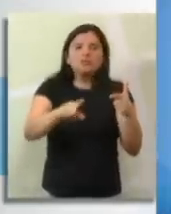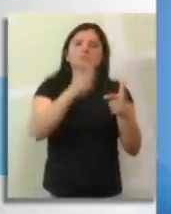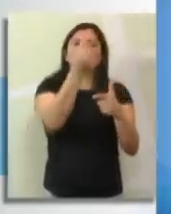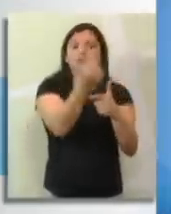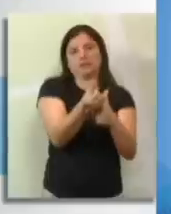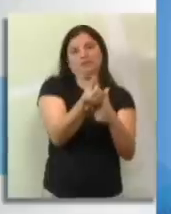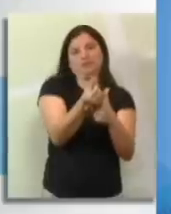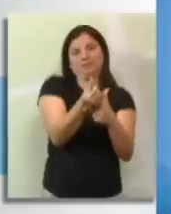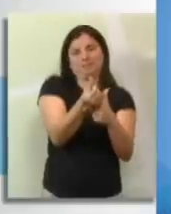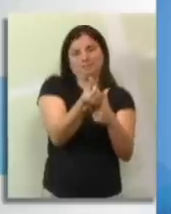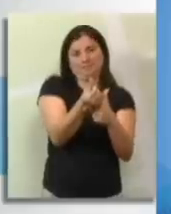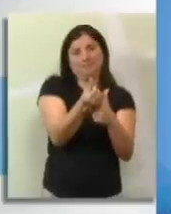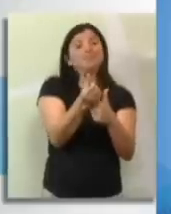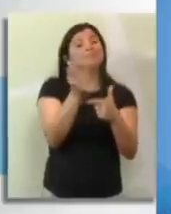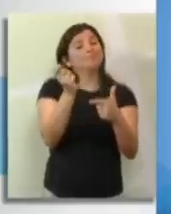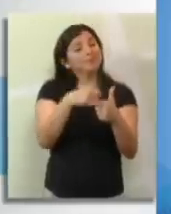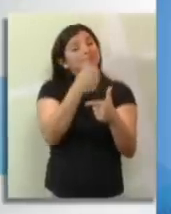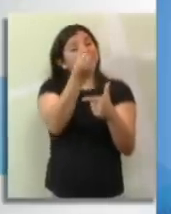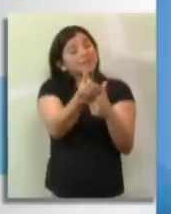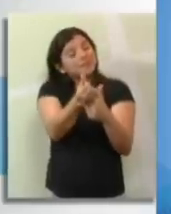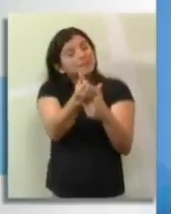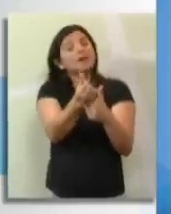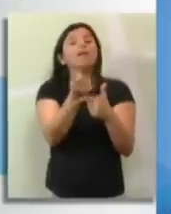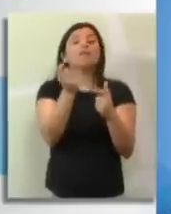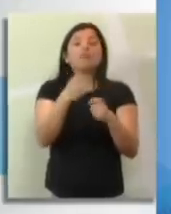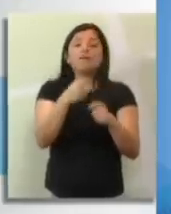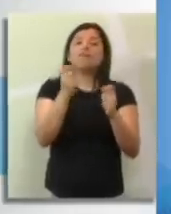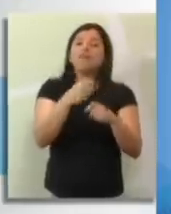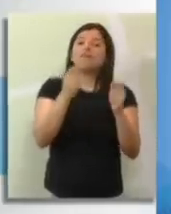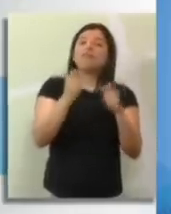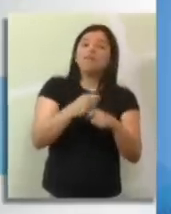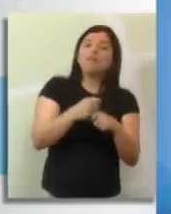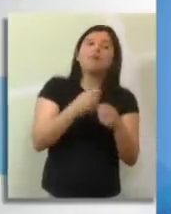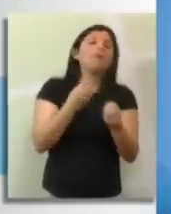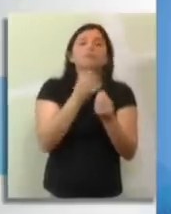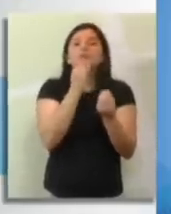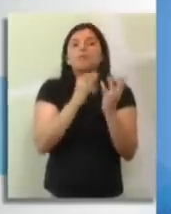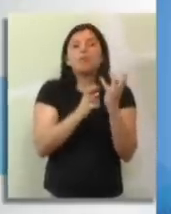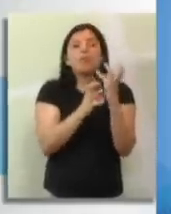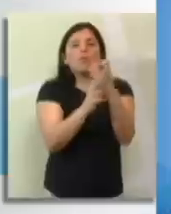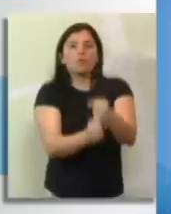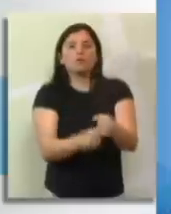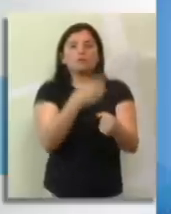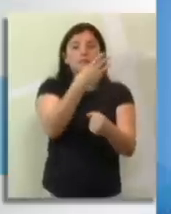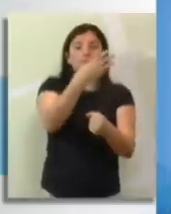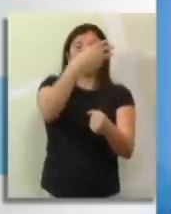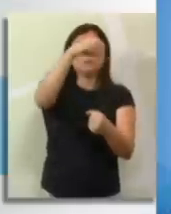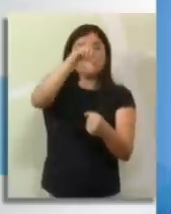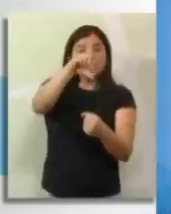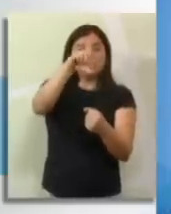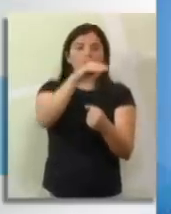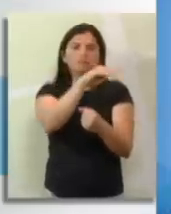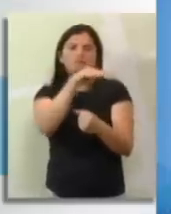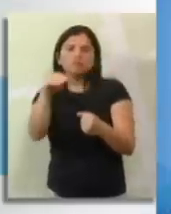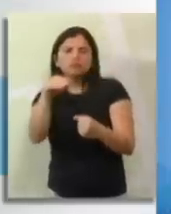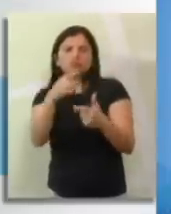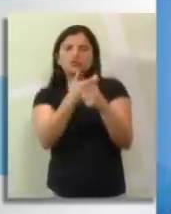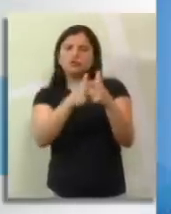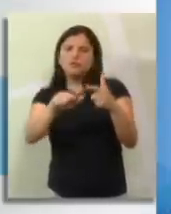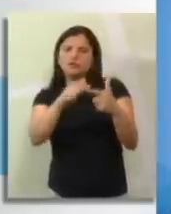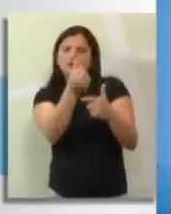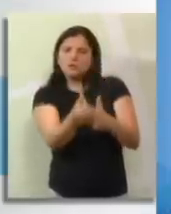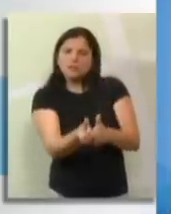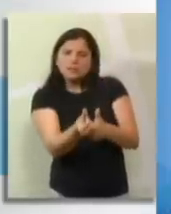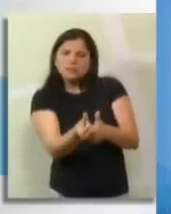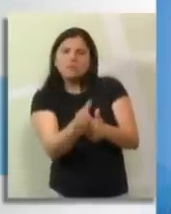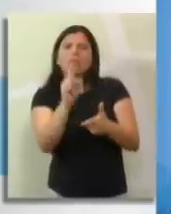Pronto, agora é só juntar tudo. Quer dizer, somar a quantidade de pontos e dividir pelo número de sets. 39 pontos divididos por 6 sets.